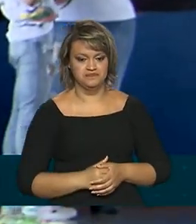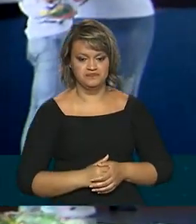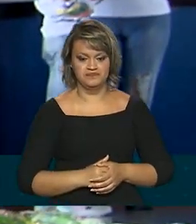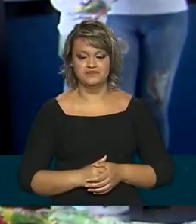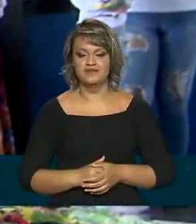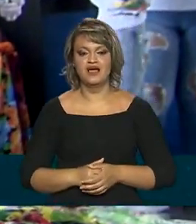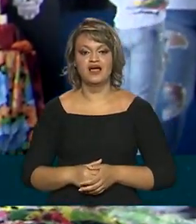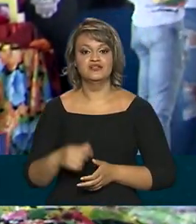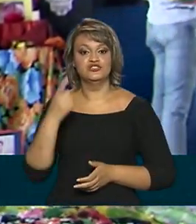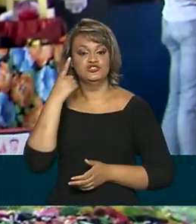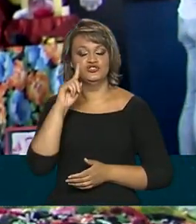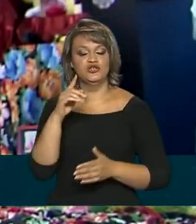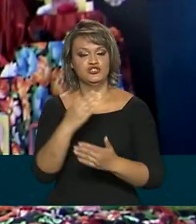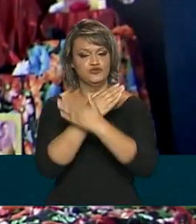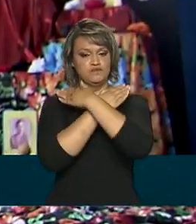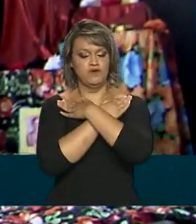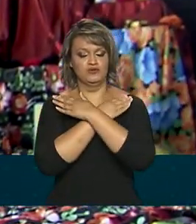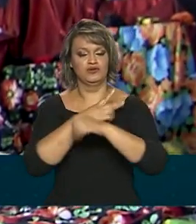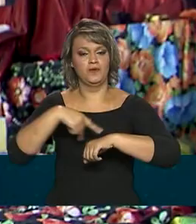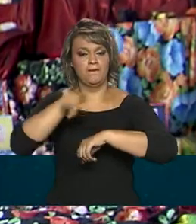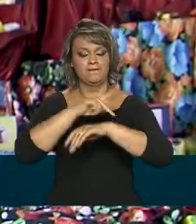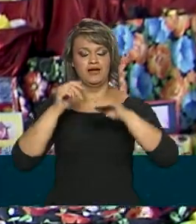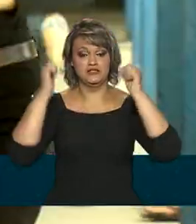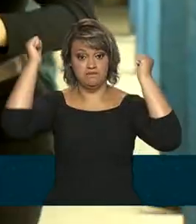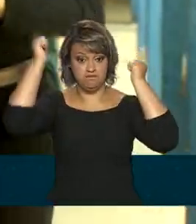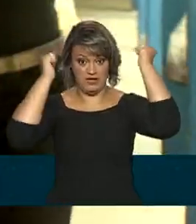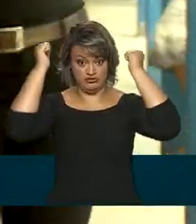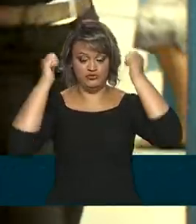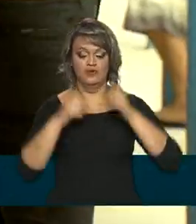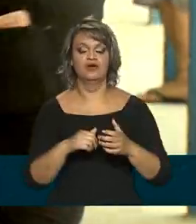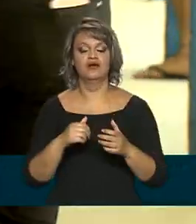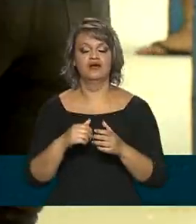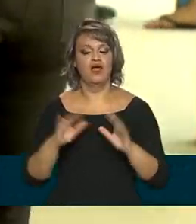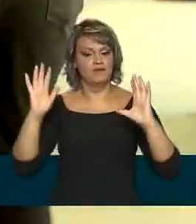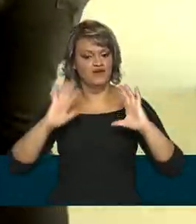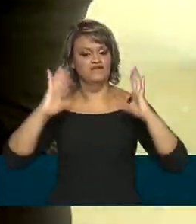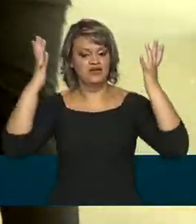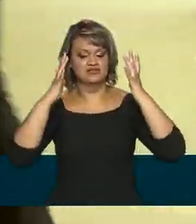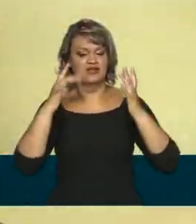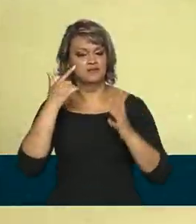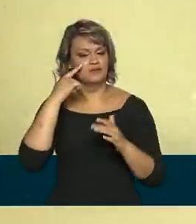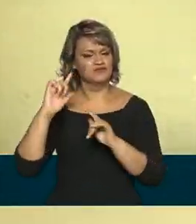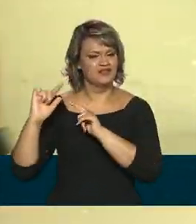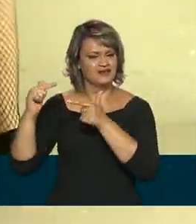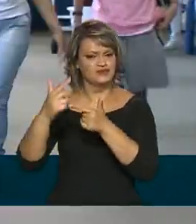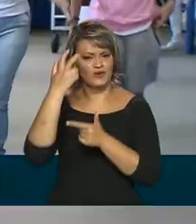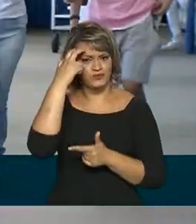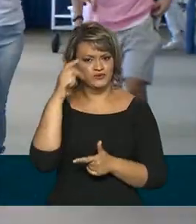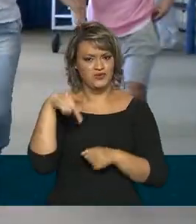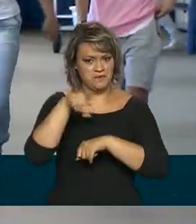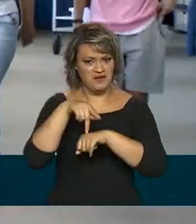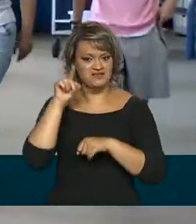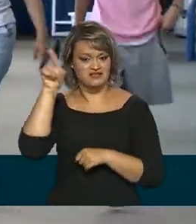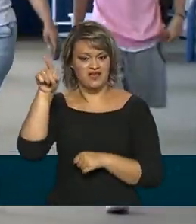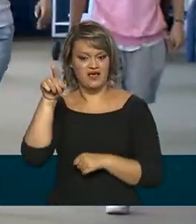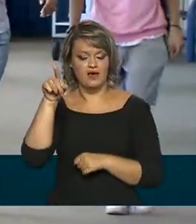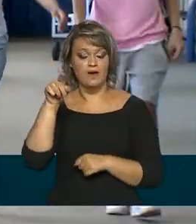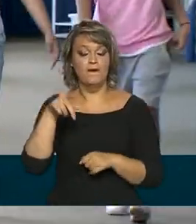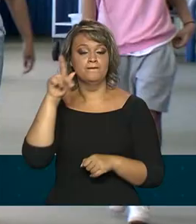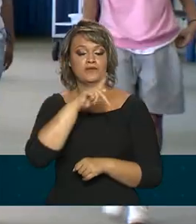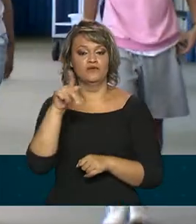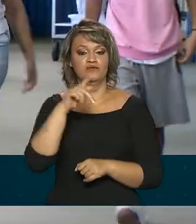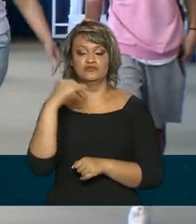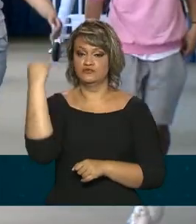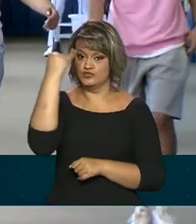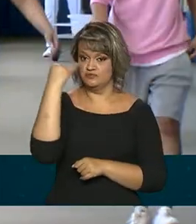O dia de finados no México é uma data festiva e para apresentar essa tradição cultural aos alunos, os professores de espanhol